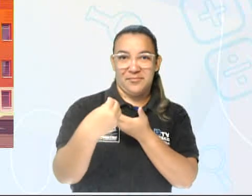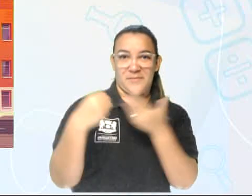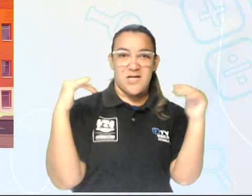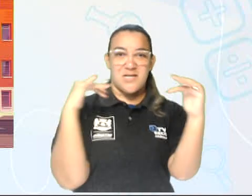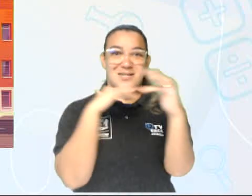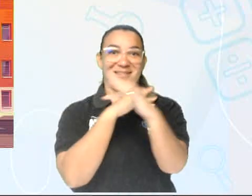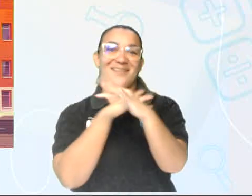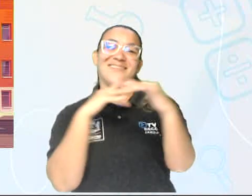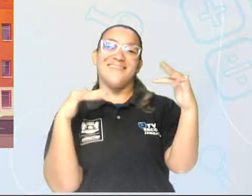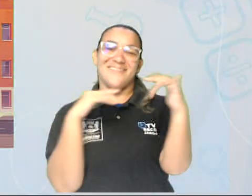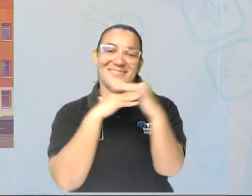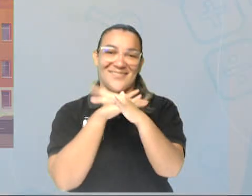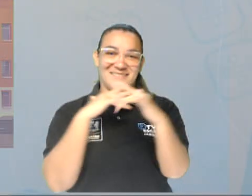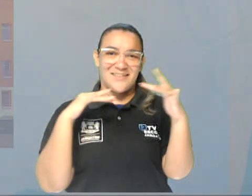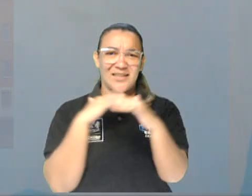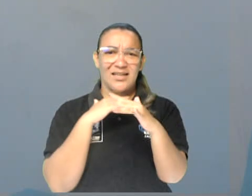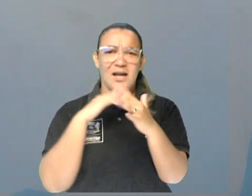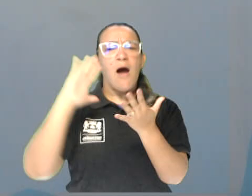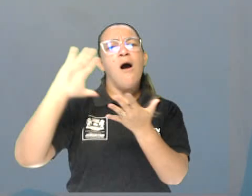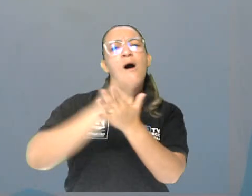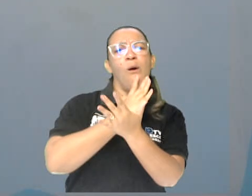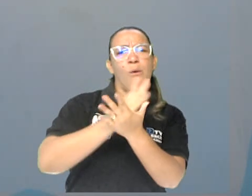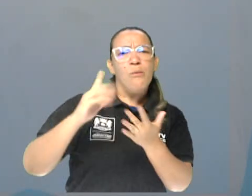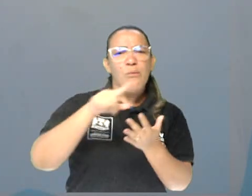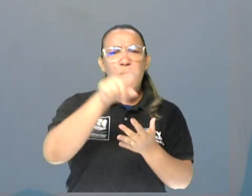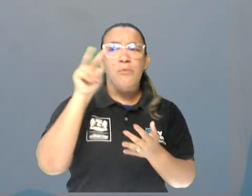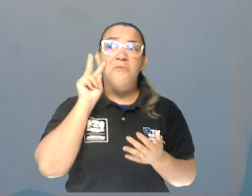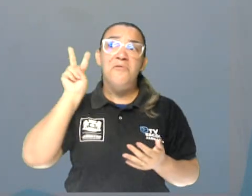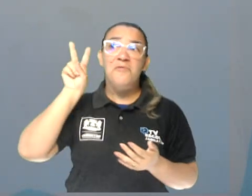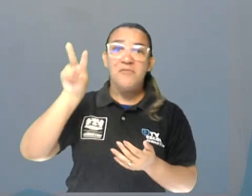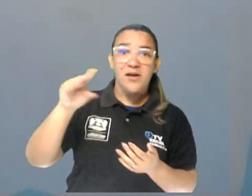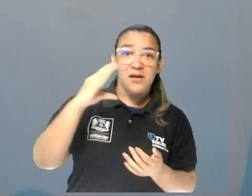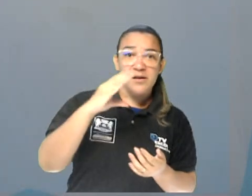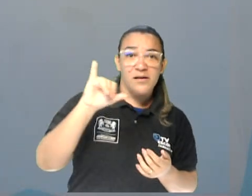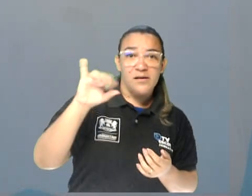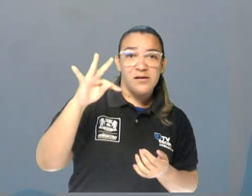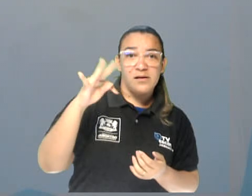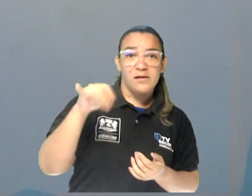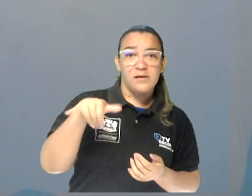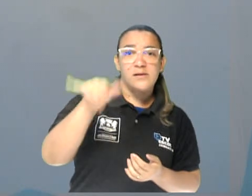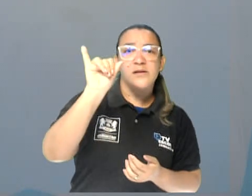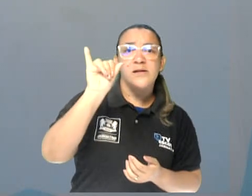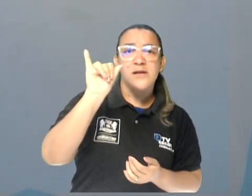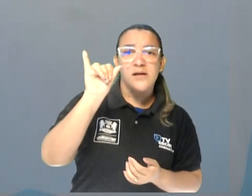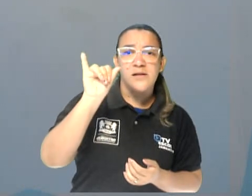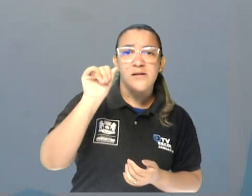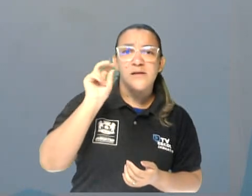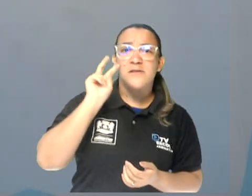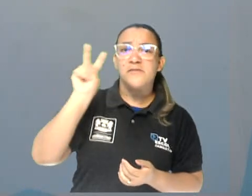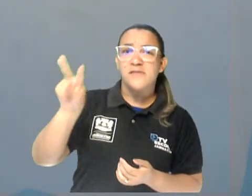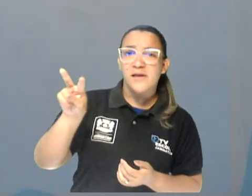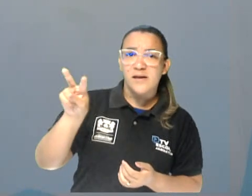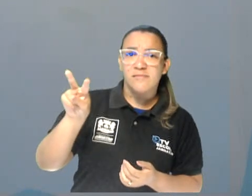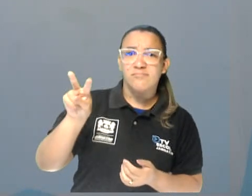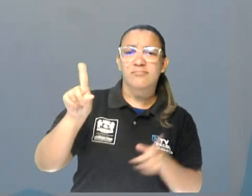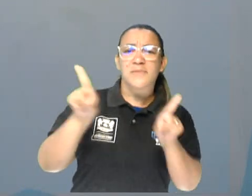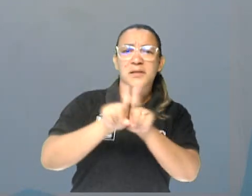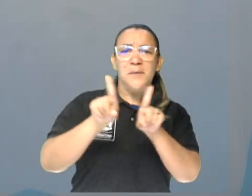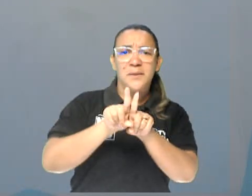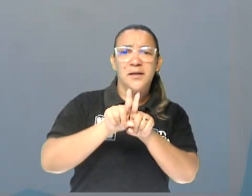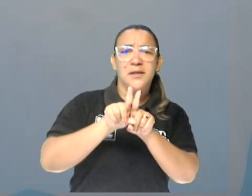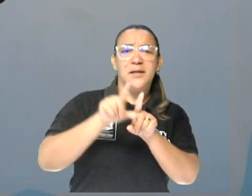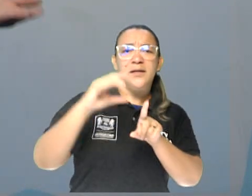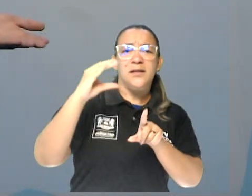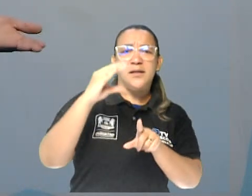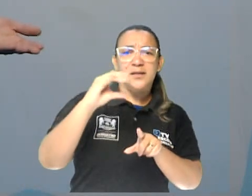Algumas vezes vocês também podem ouvir a palavra city da forma city, certo? Então,